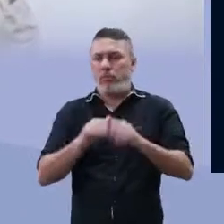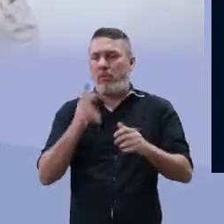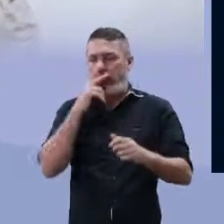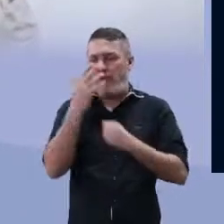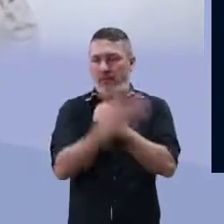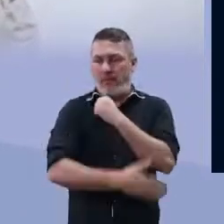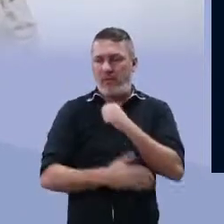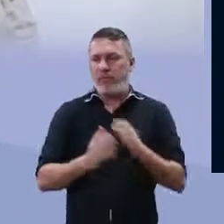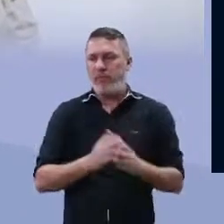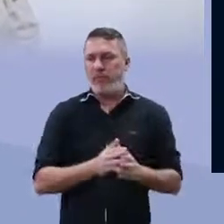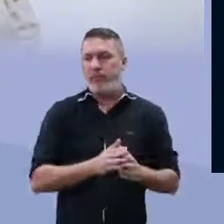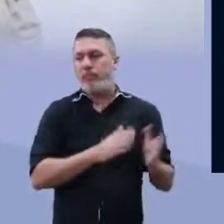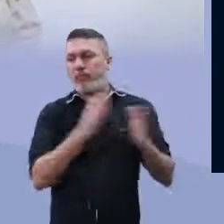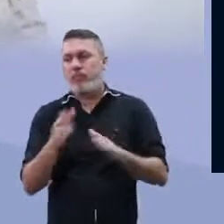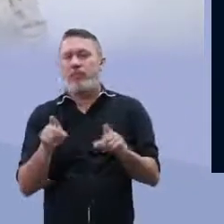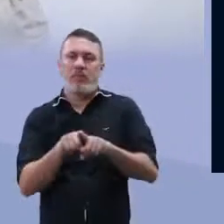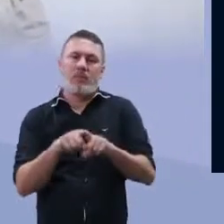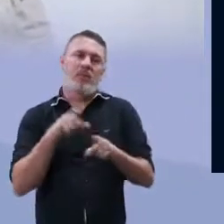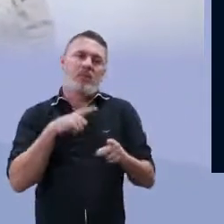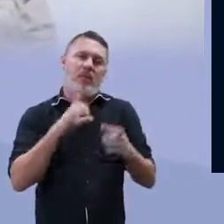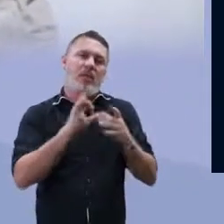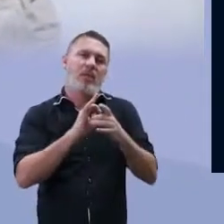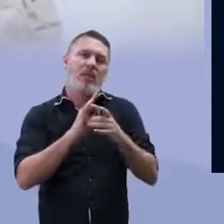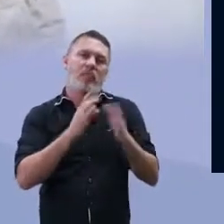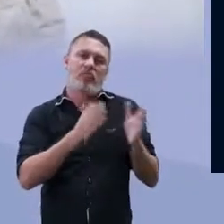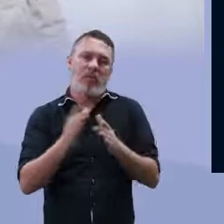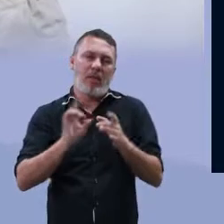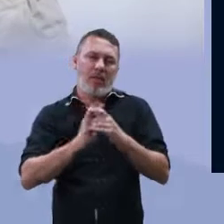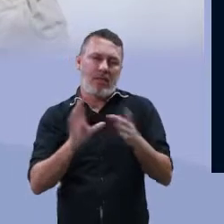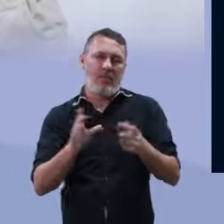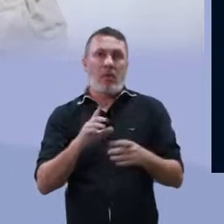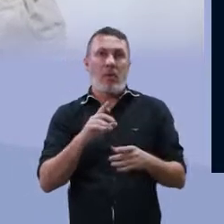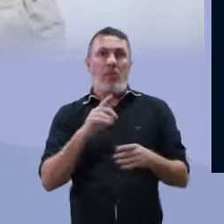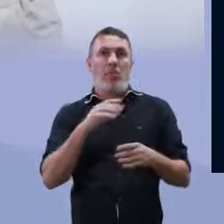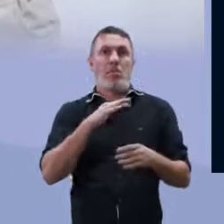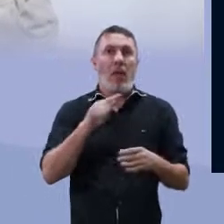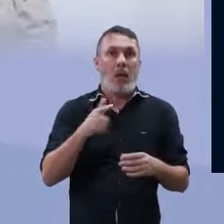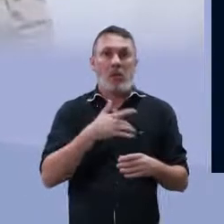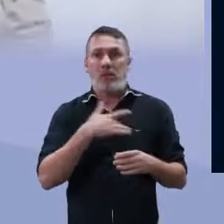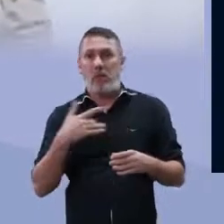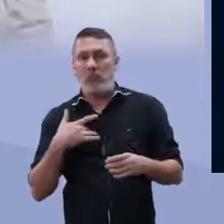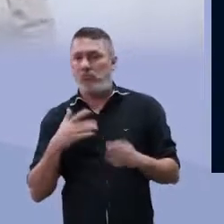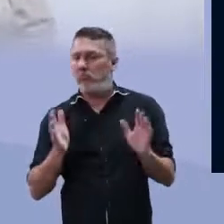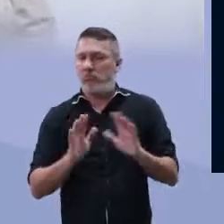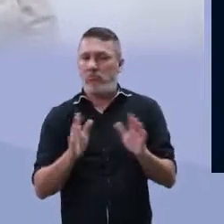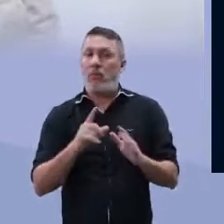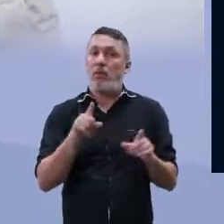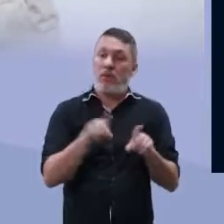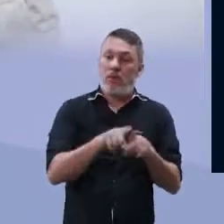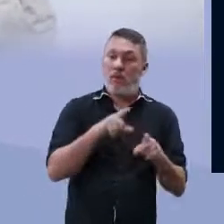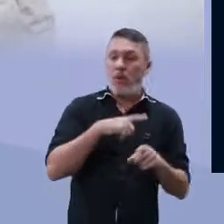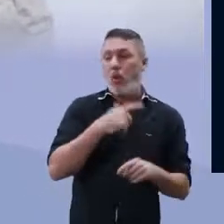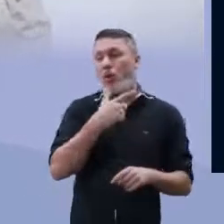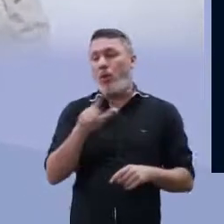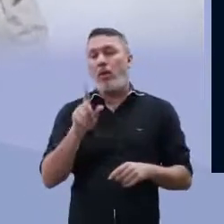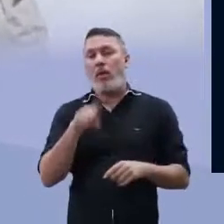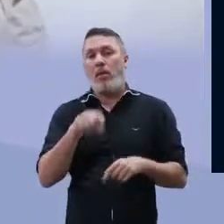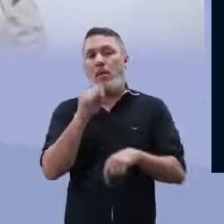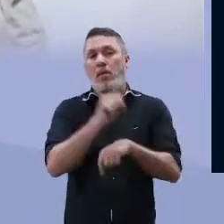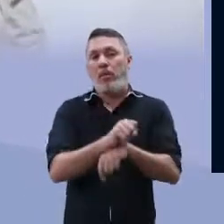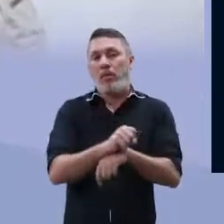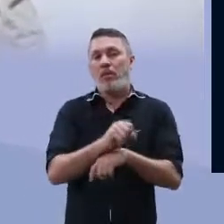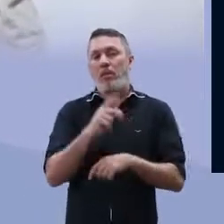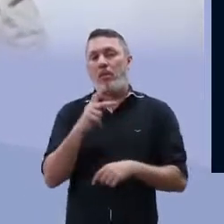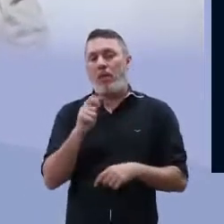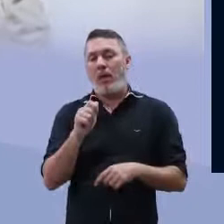É como se fosse uma estrutura de defesa. Temos alguns de vida livre, como no caso do paramécio, que não faz mal. E temos alguns